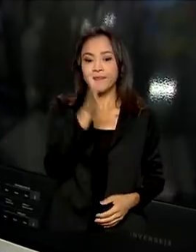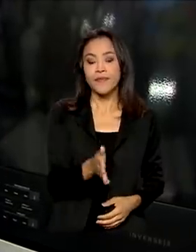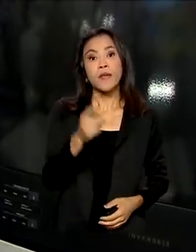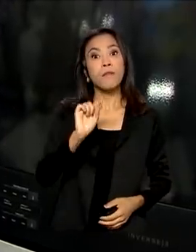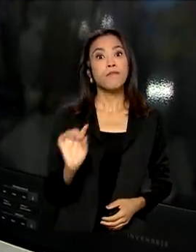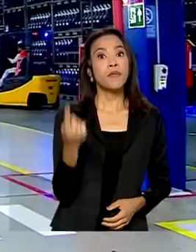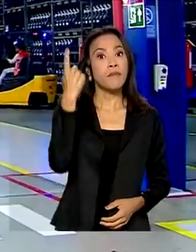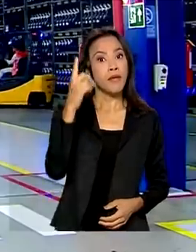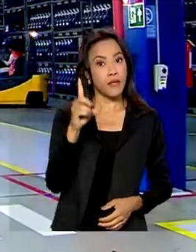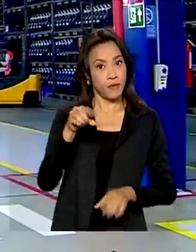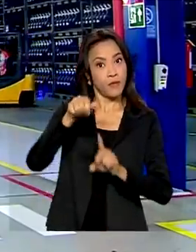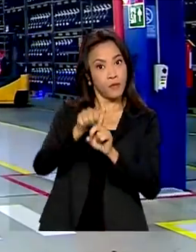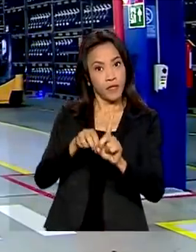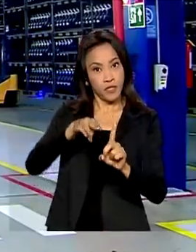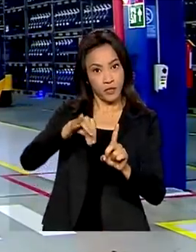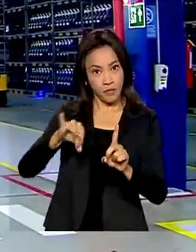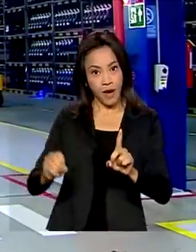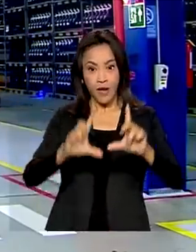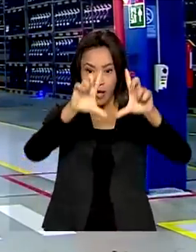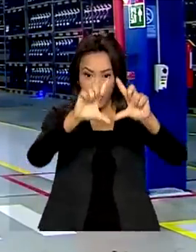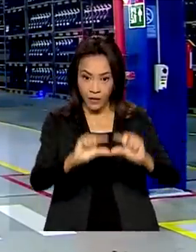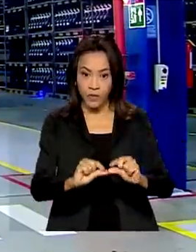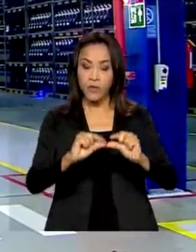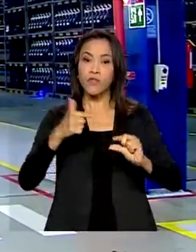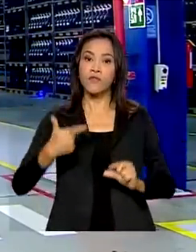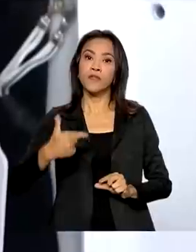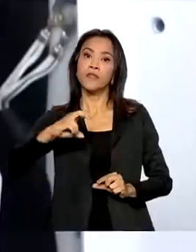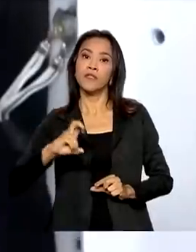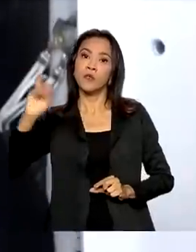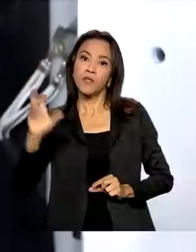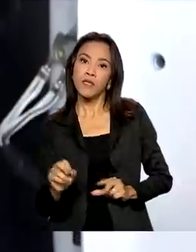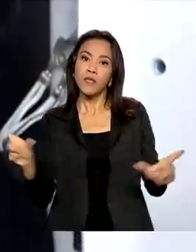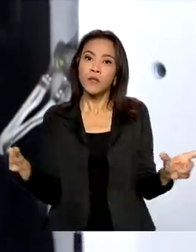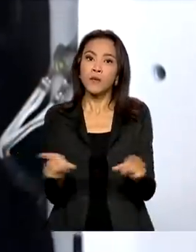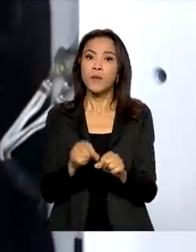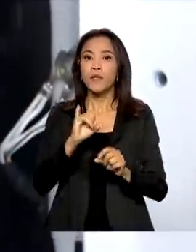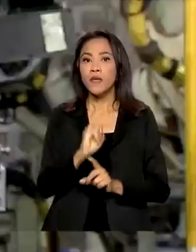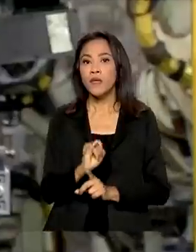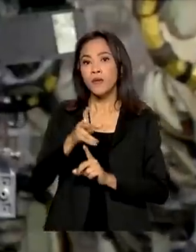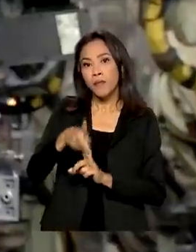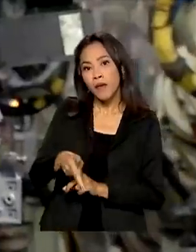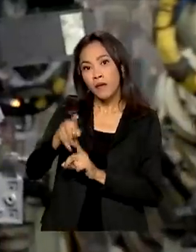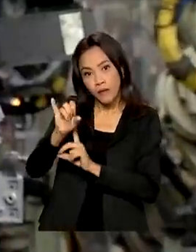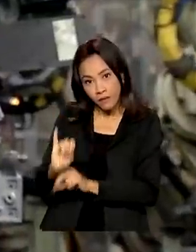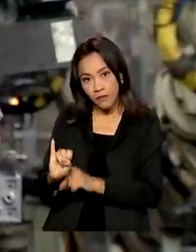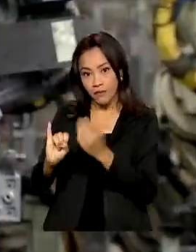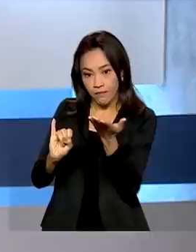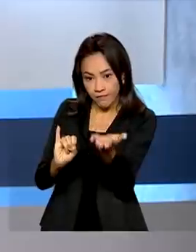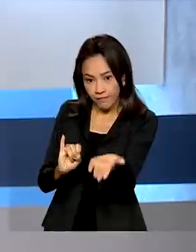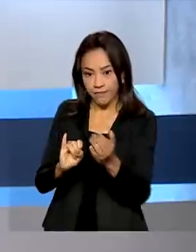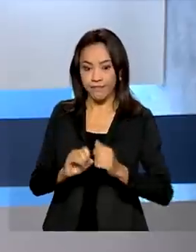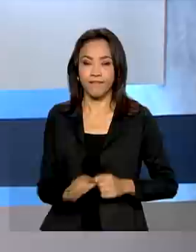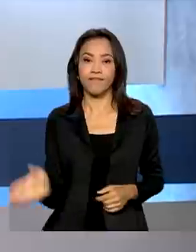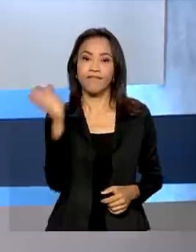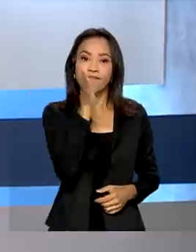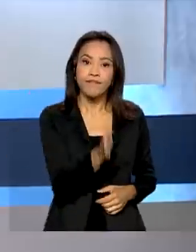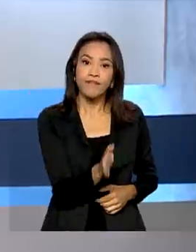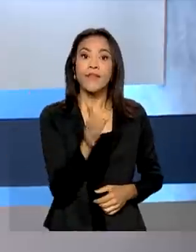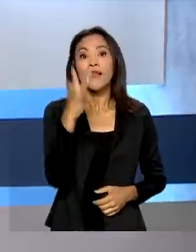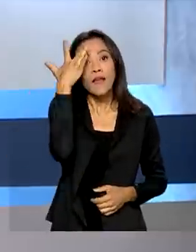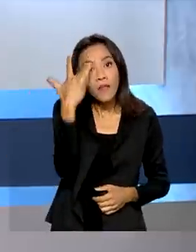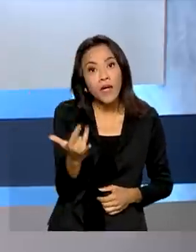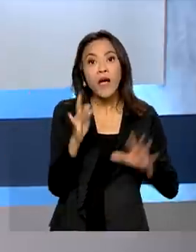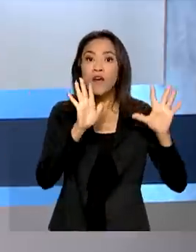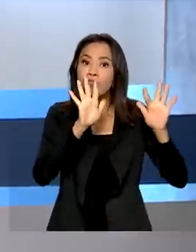em 1º de maio a redução de 25% do imposto sobre produtos industrializados. E termina